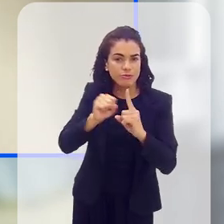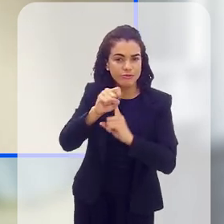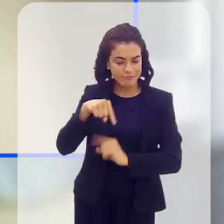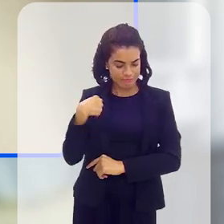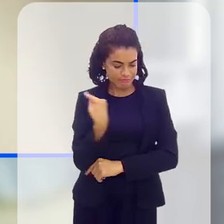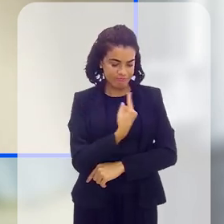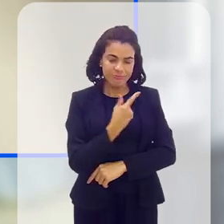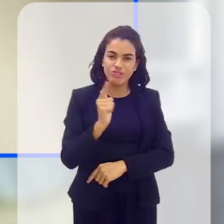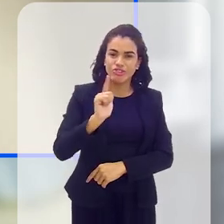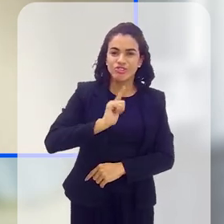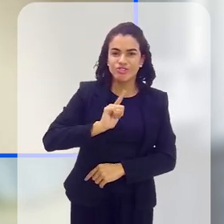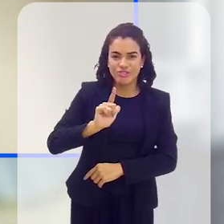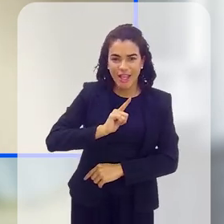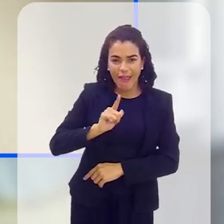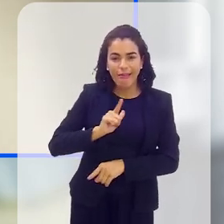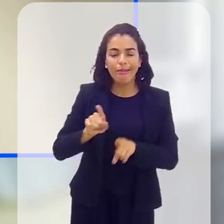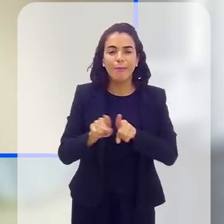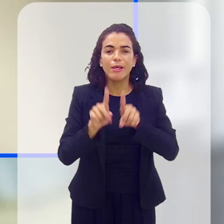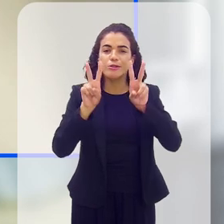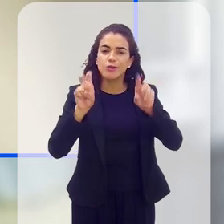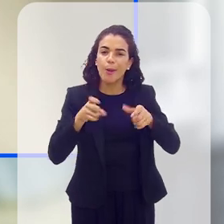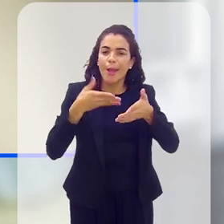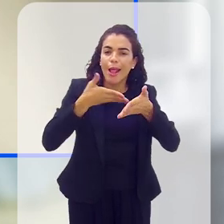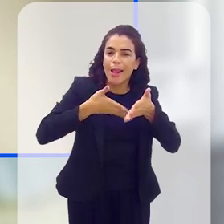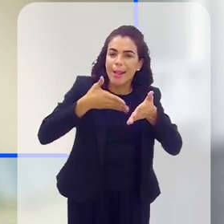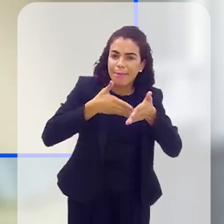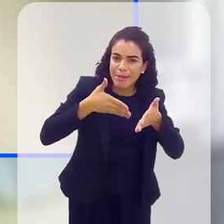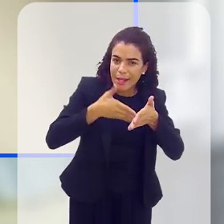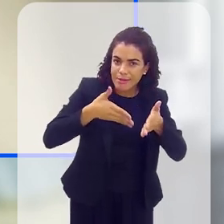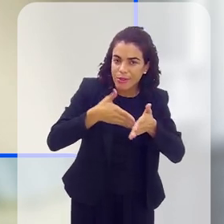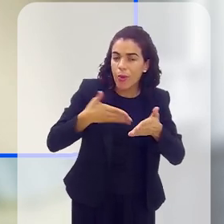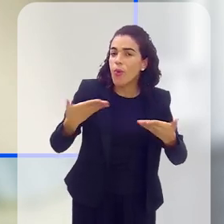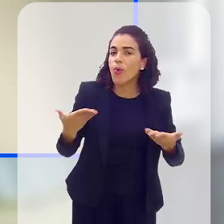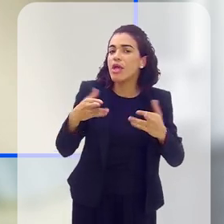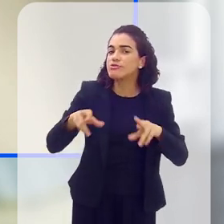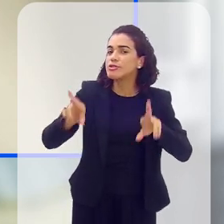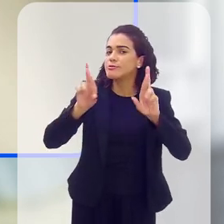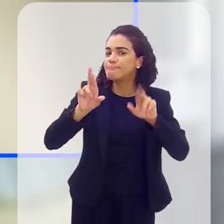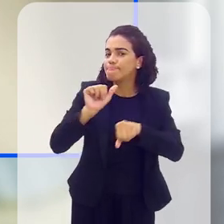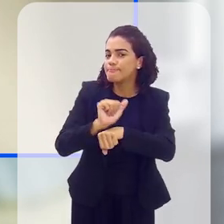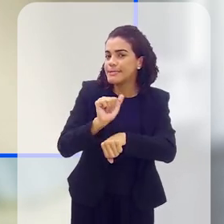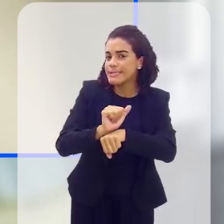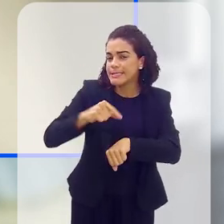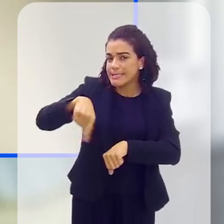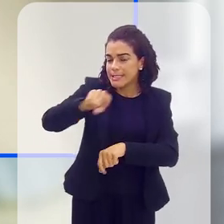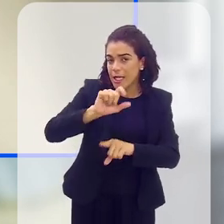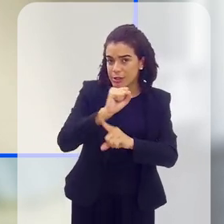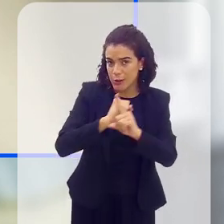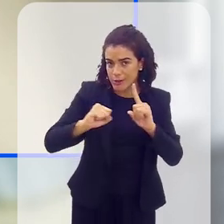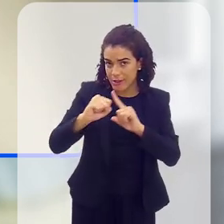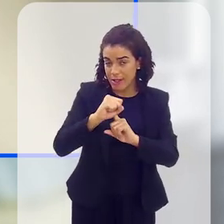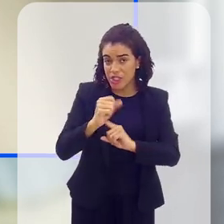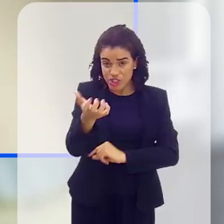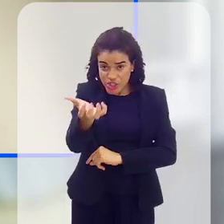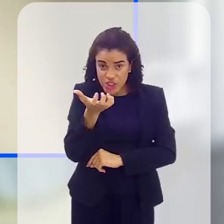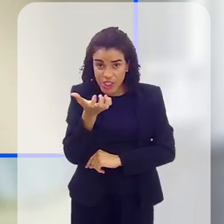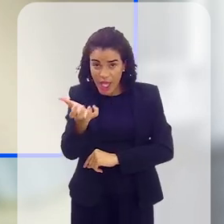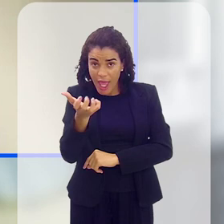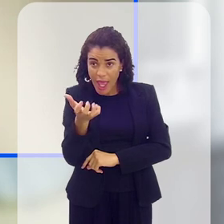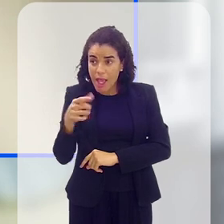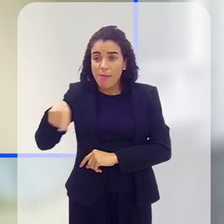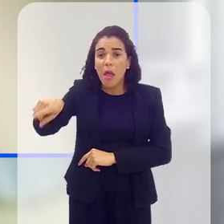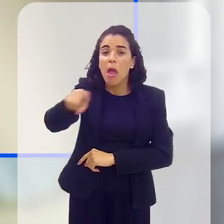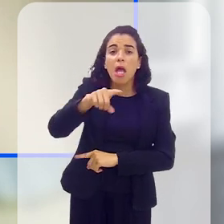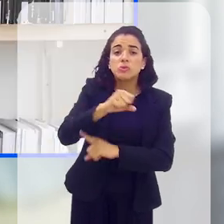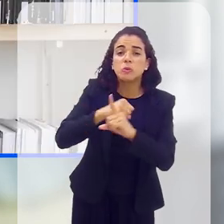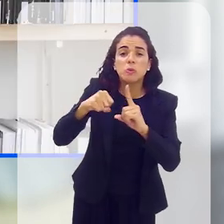existe, sobre as nossas limitações, sobre o que a gente espera dela. Porque não adianta a gente querer alguma coisa se a pessoa não